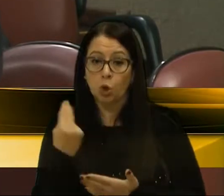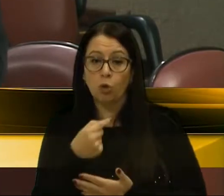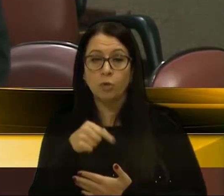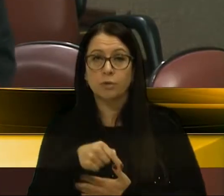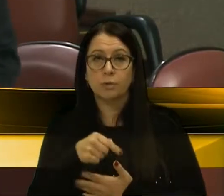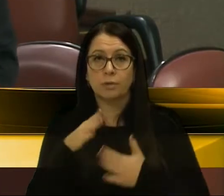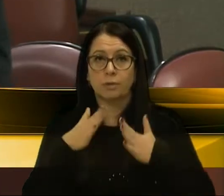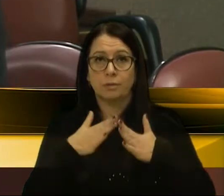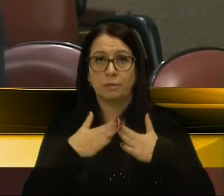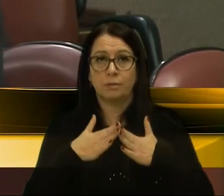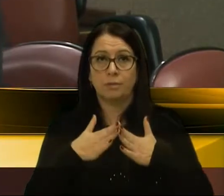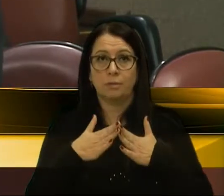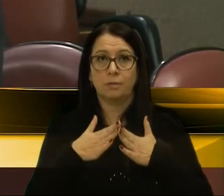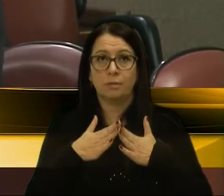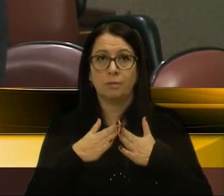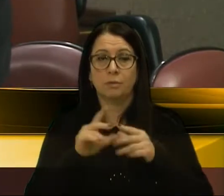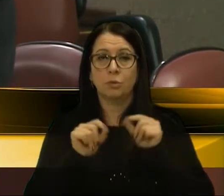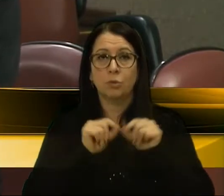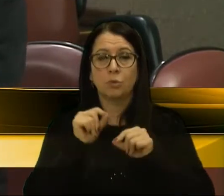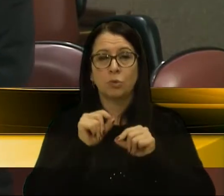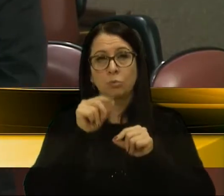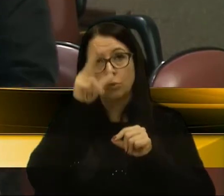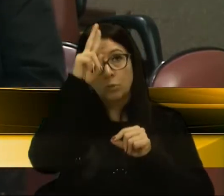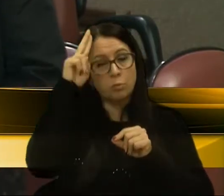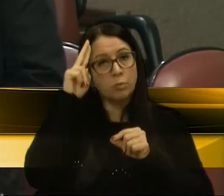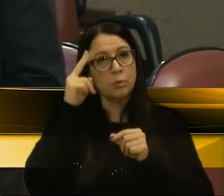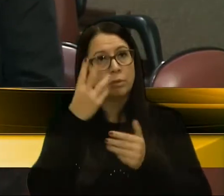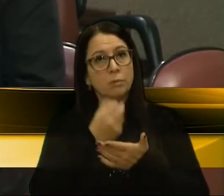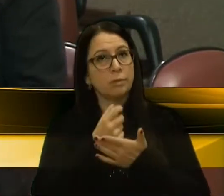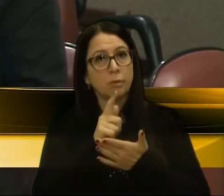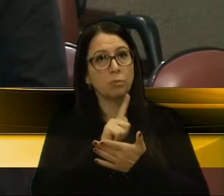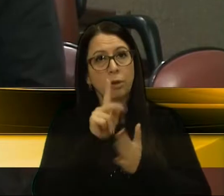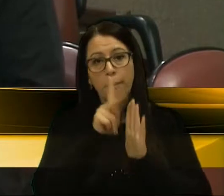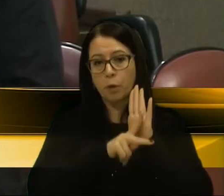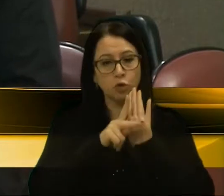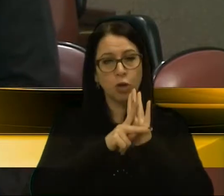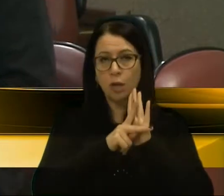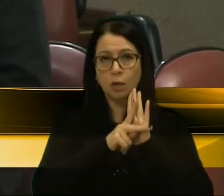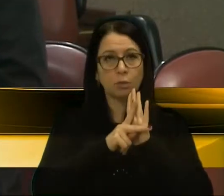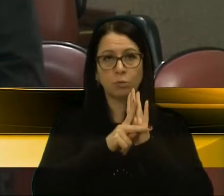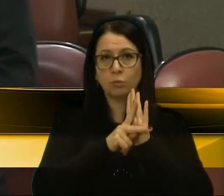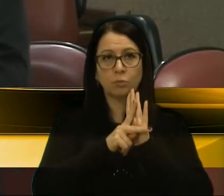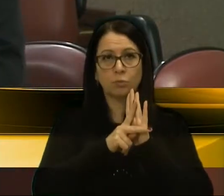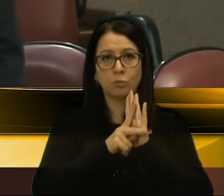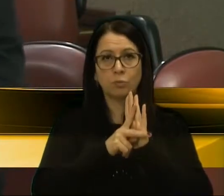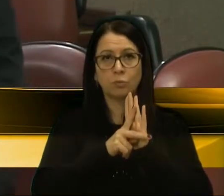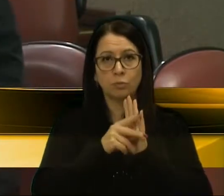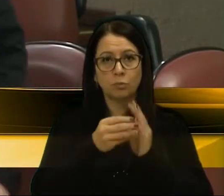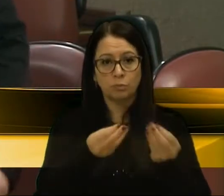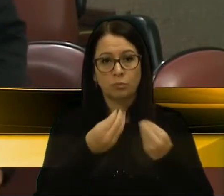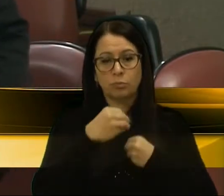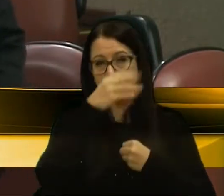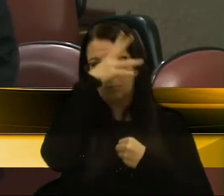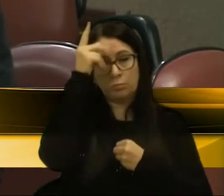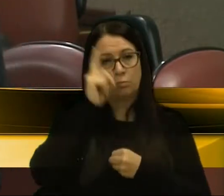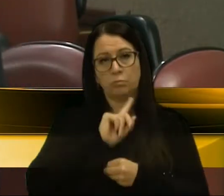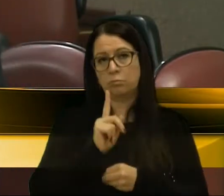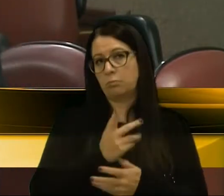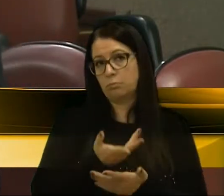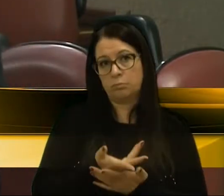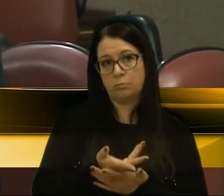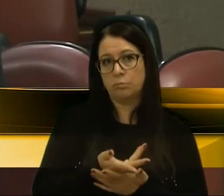na casa, com relação à questão dos aplicativos, nós votamos um projeto encaminhado pelo Executivo, né. E